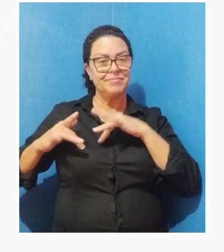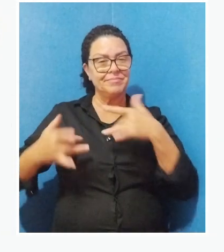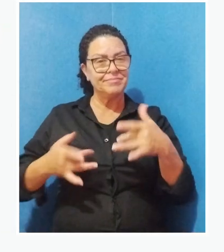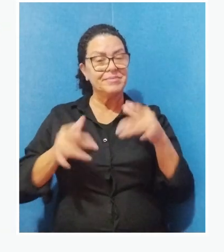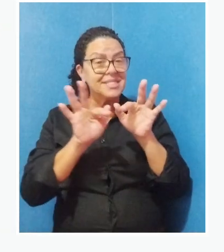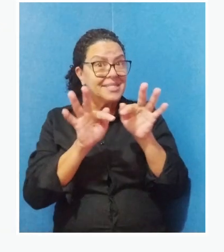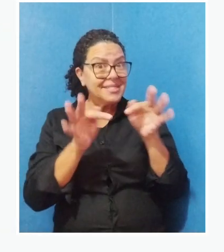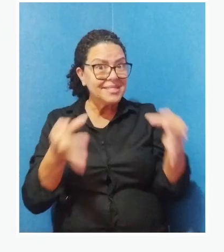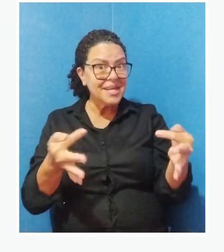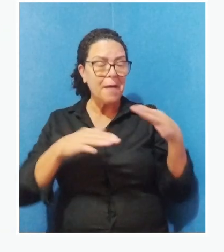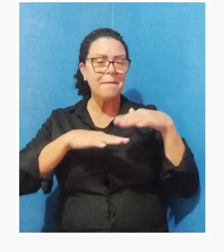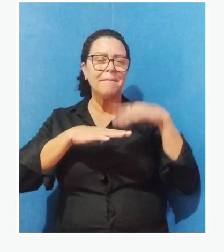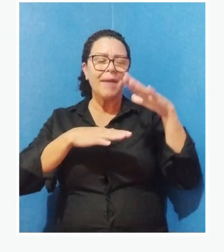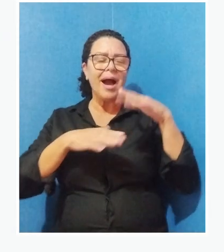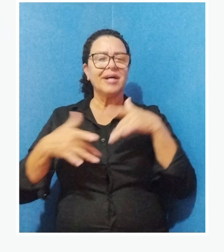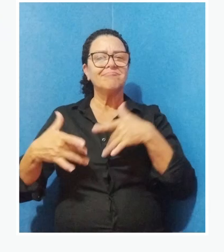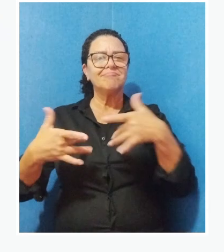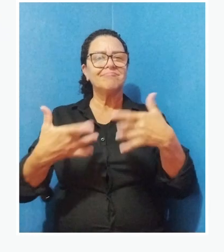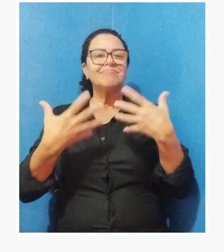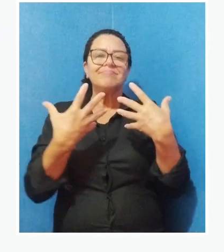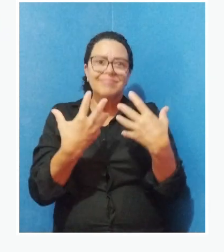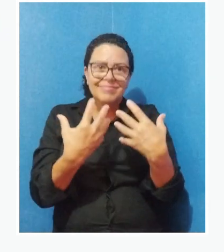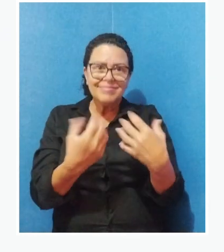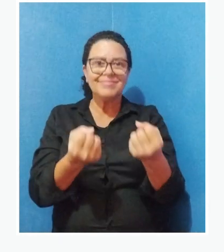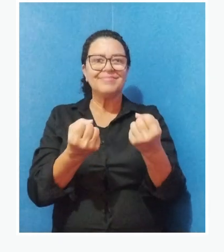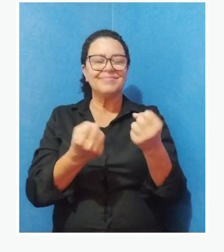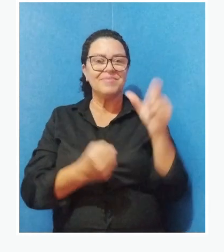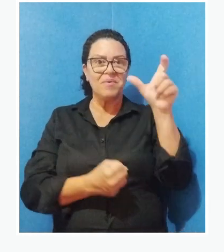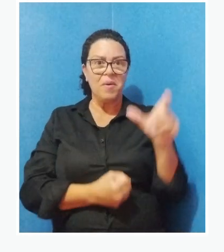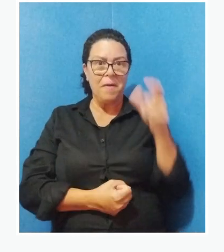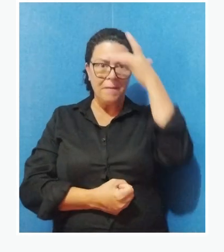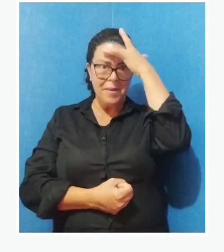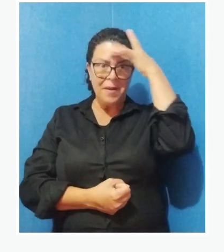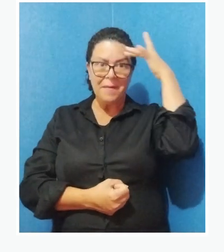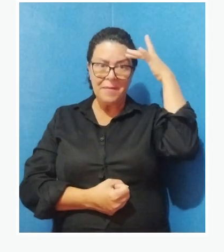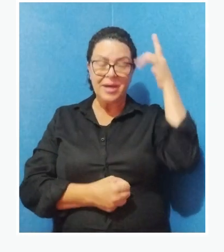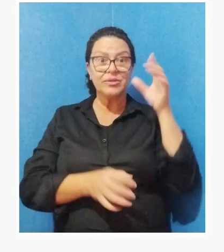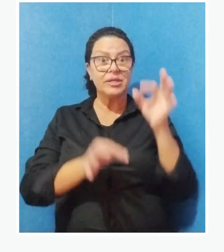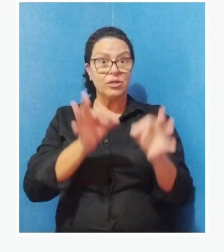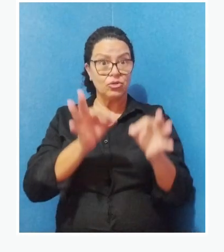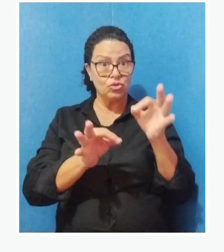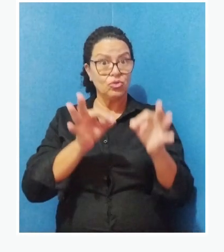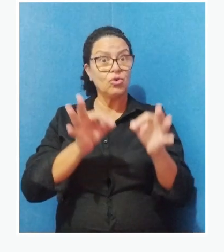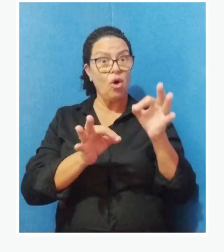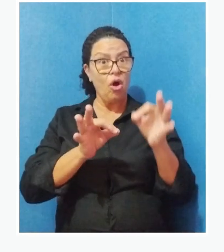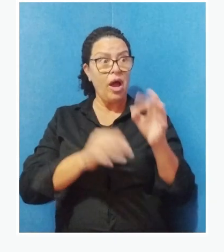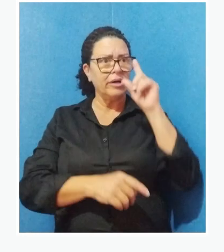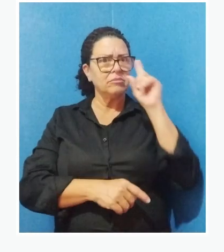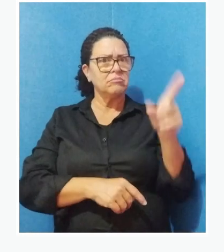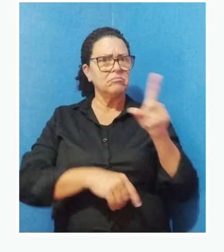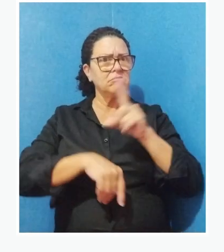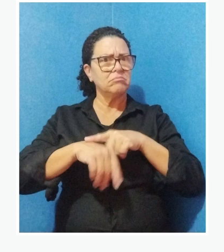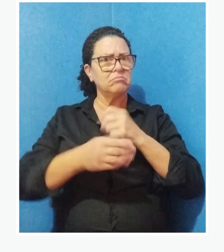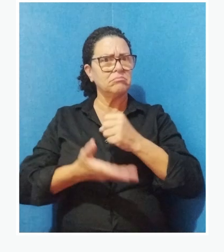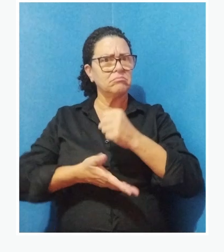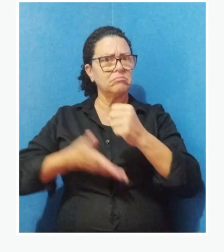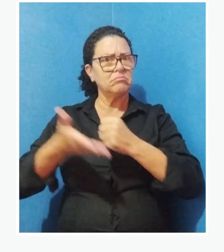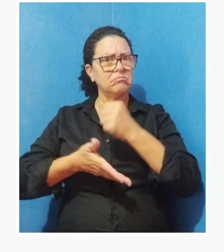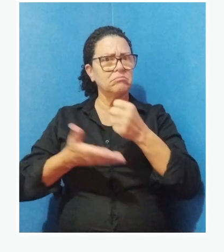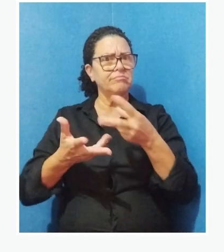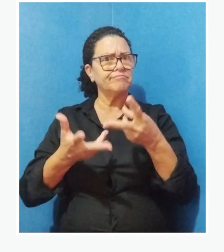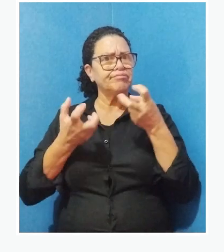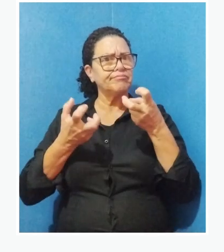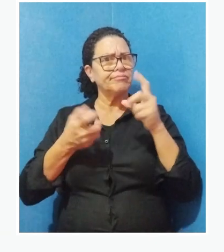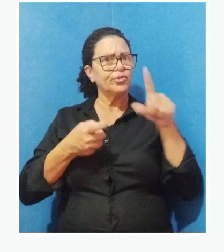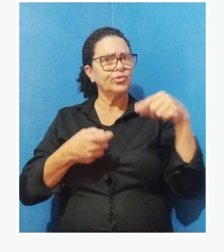humildes, porque estão mais dispostos a aceitar uma pessoa em vez de julgá-la imediatamente com base